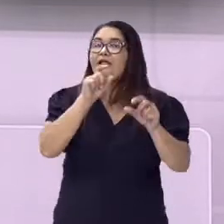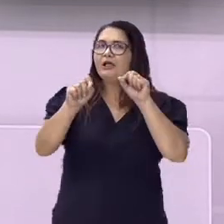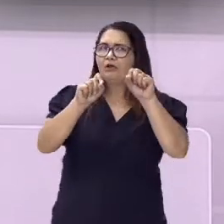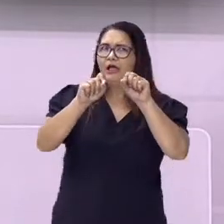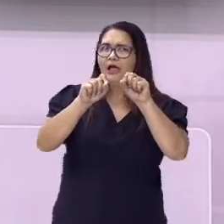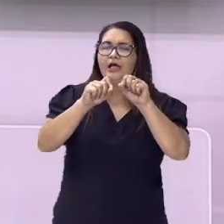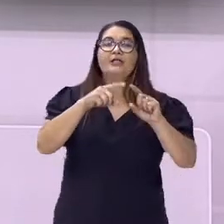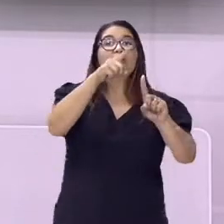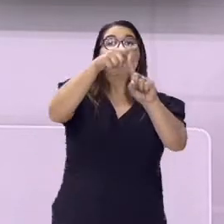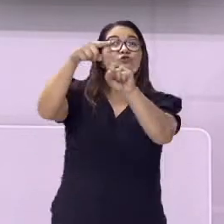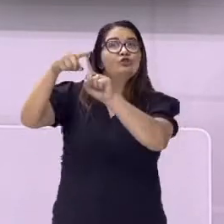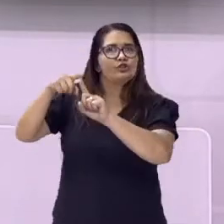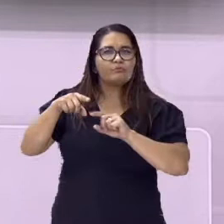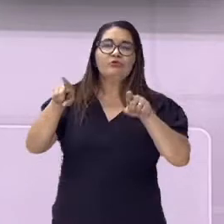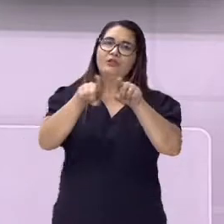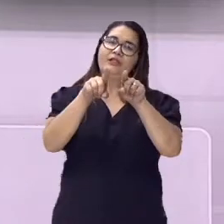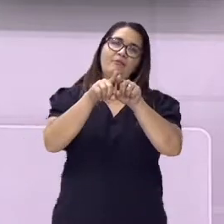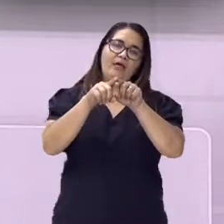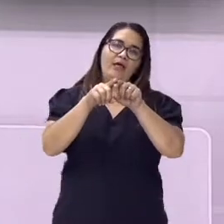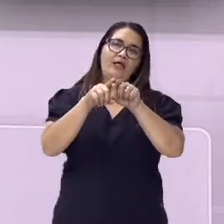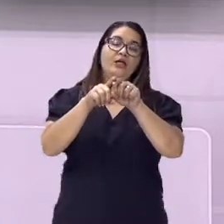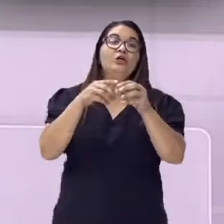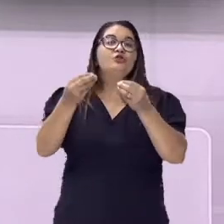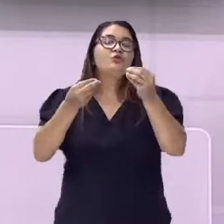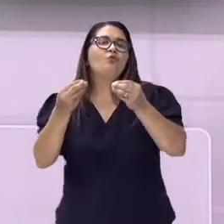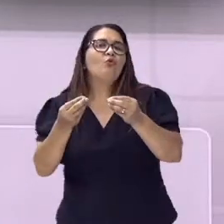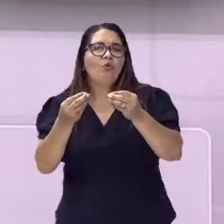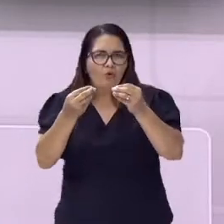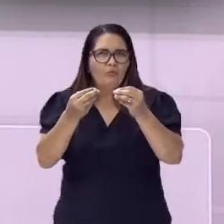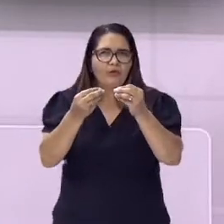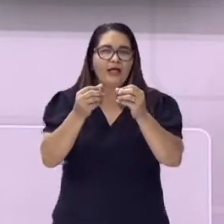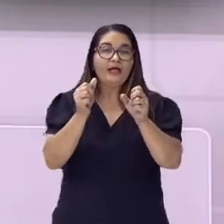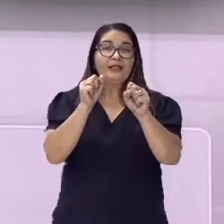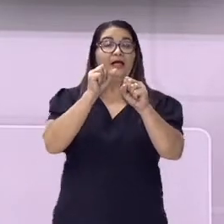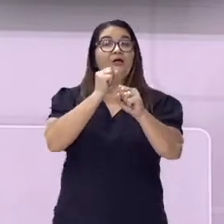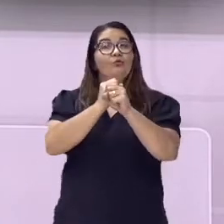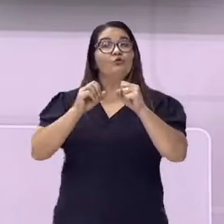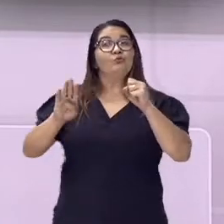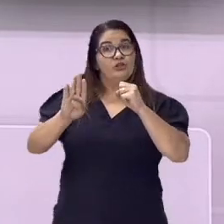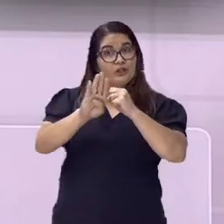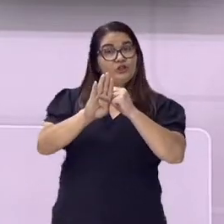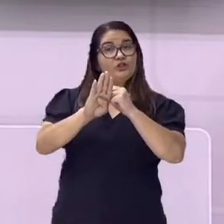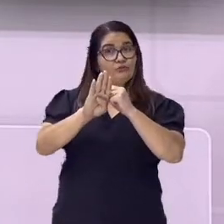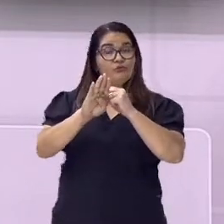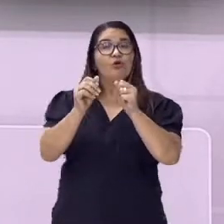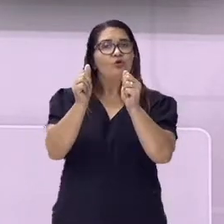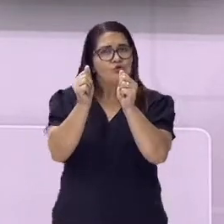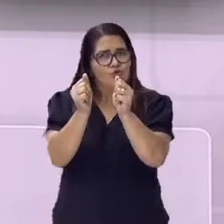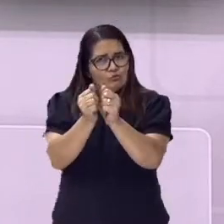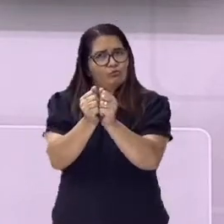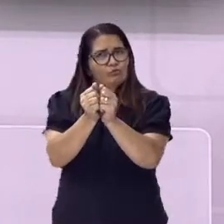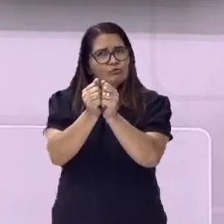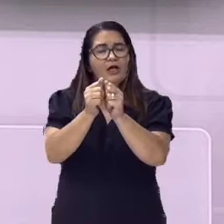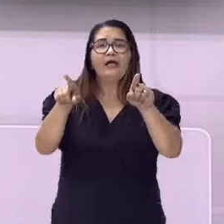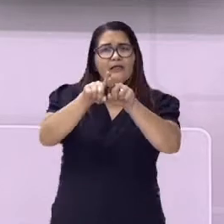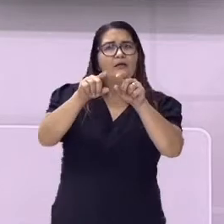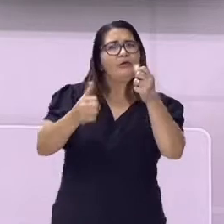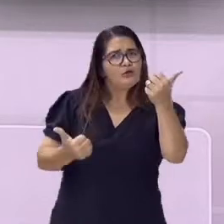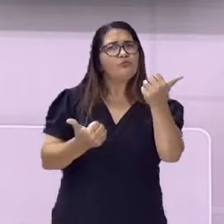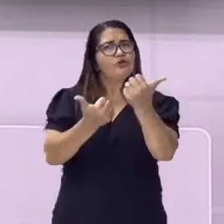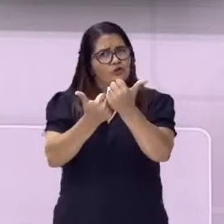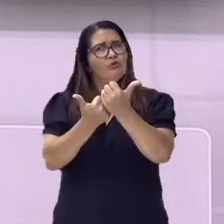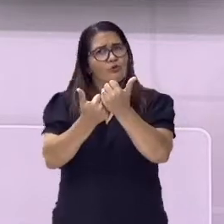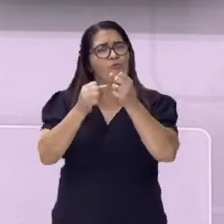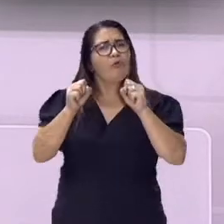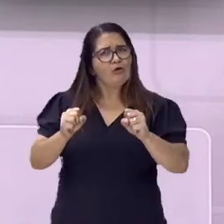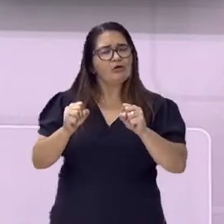de palavras que substituem ou acompanham os substantivos e que de acordo com a função que exercem, eles são